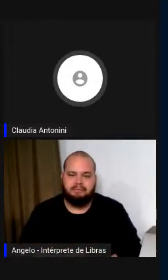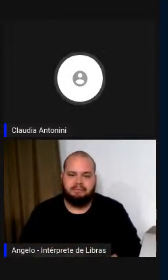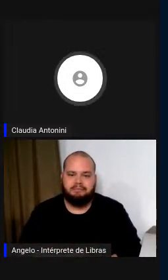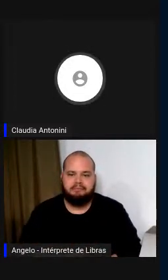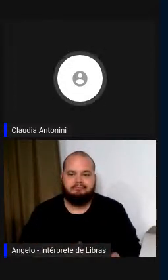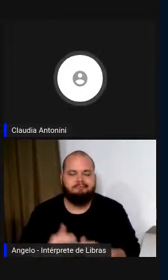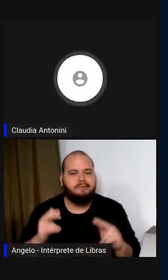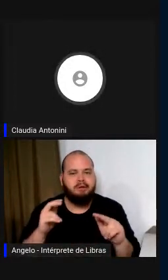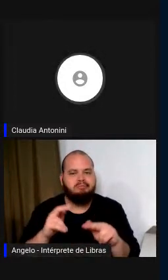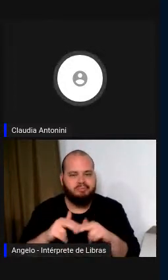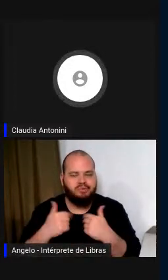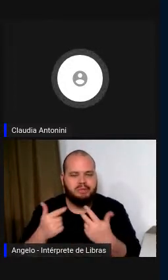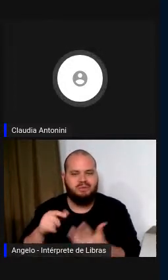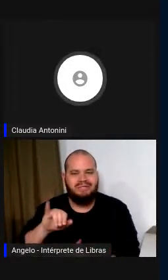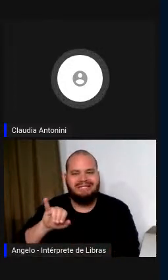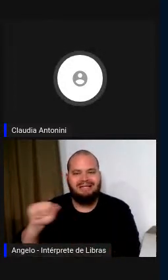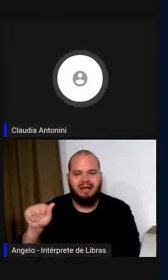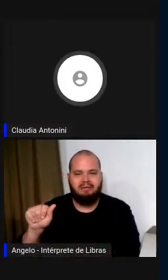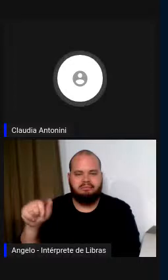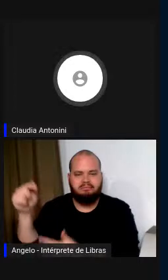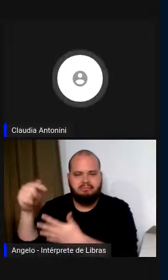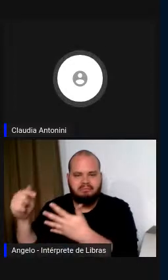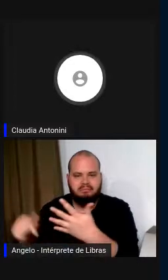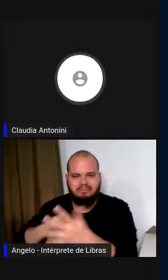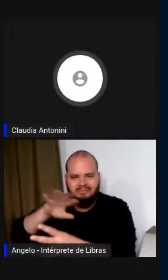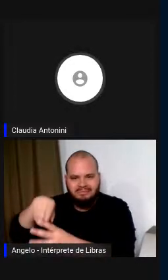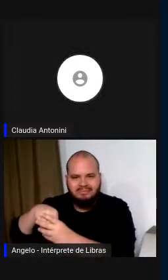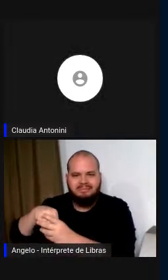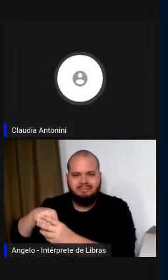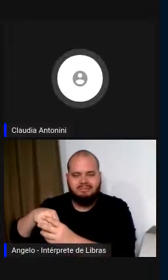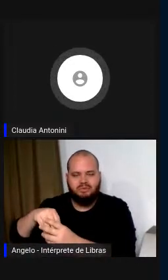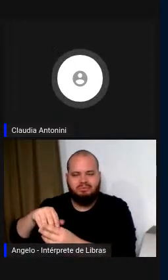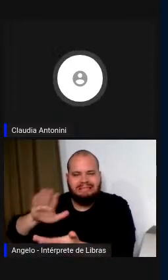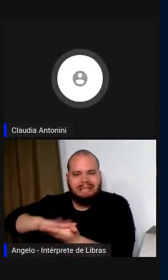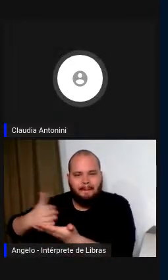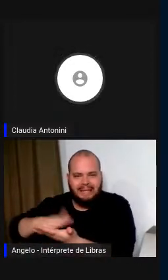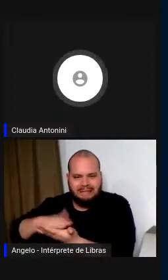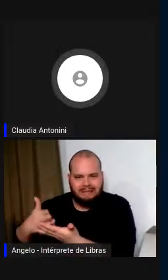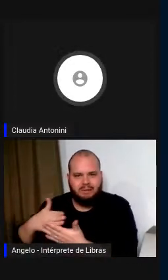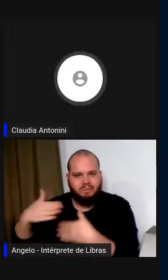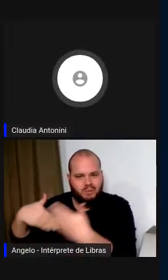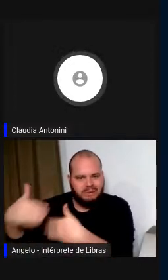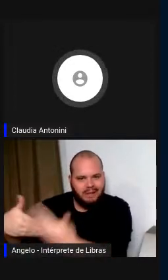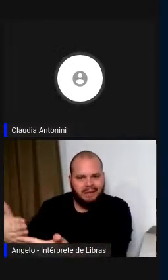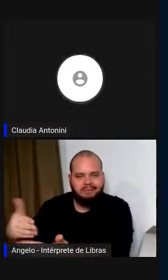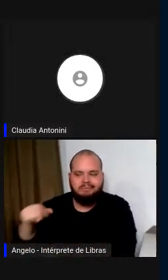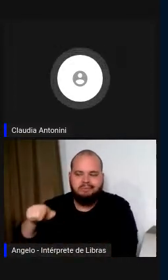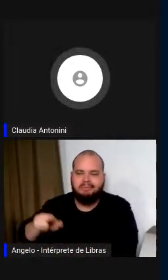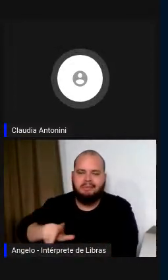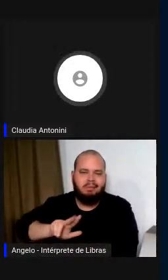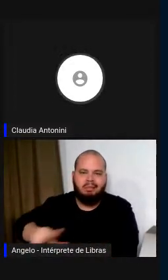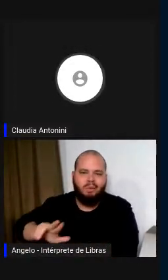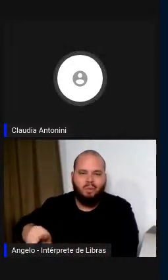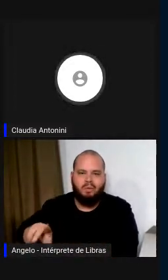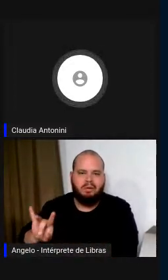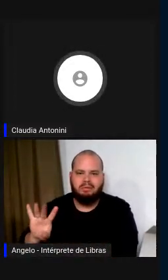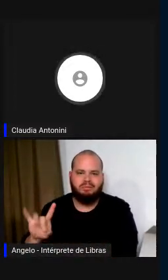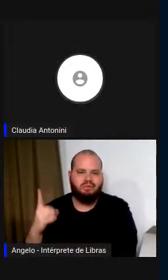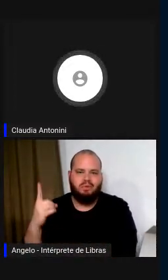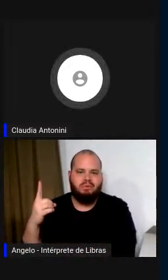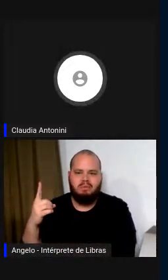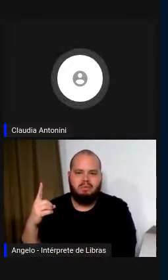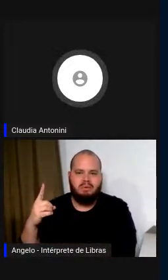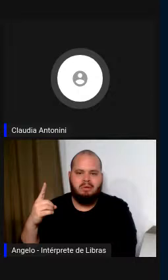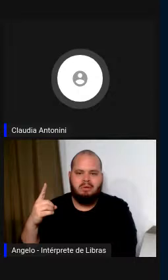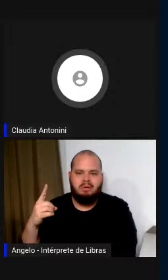presença da inteligência artificial no mundo da interpretação não será um evento de um dia, não será